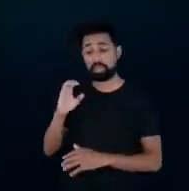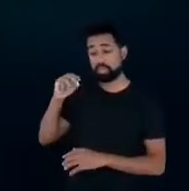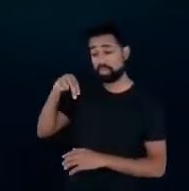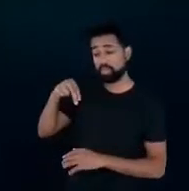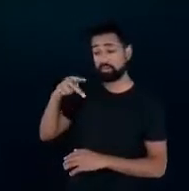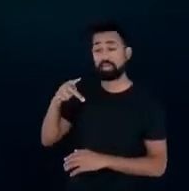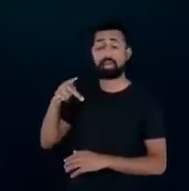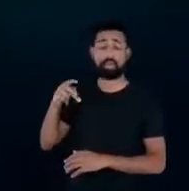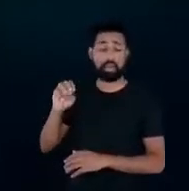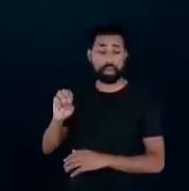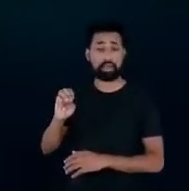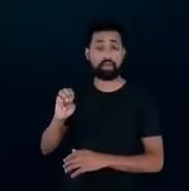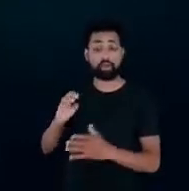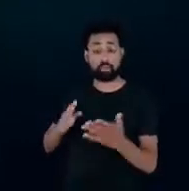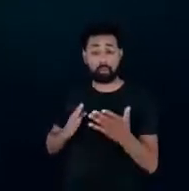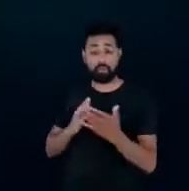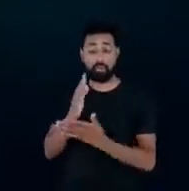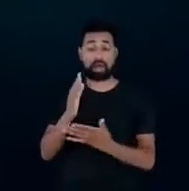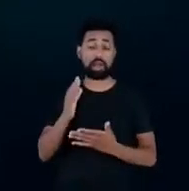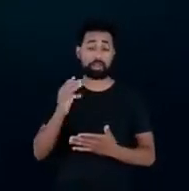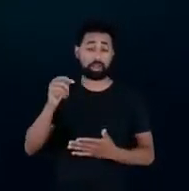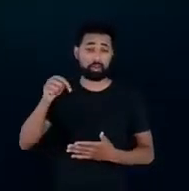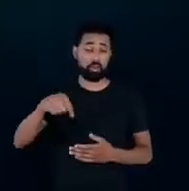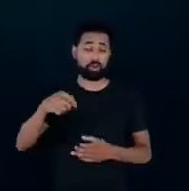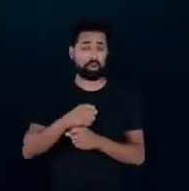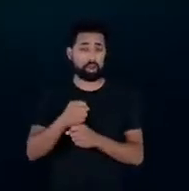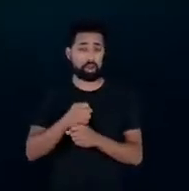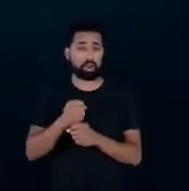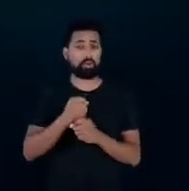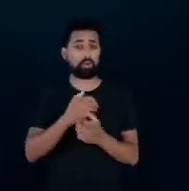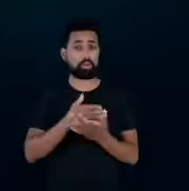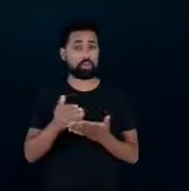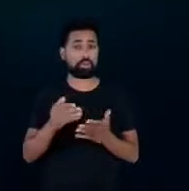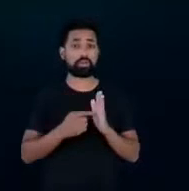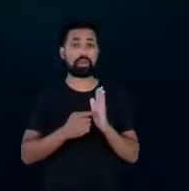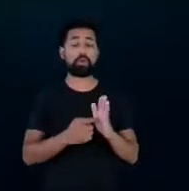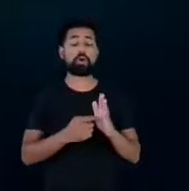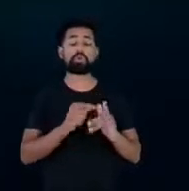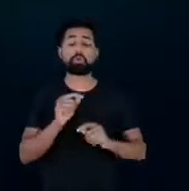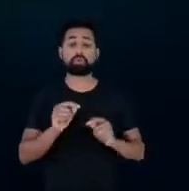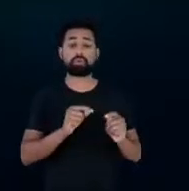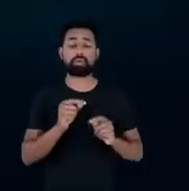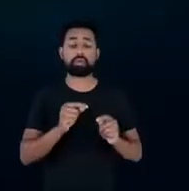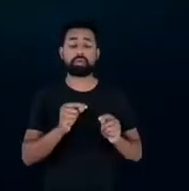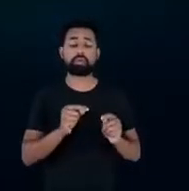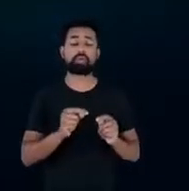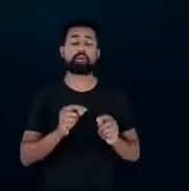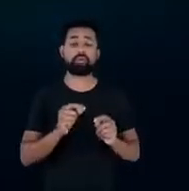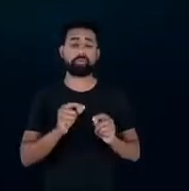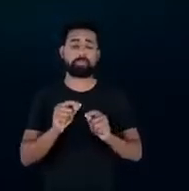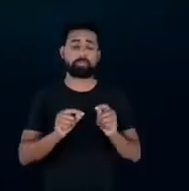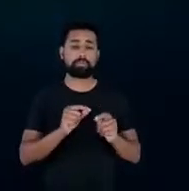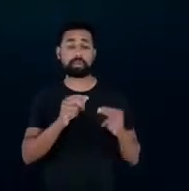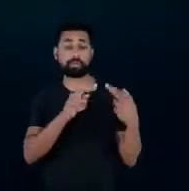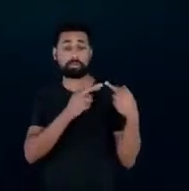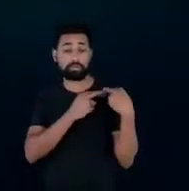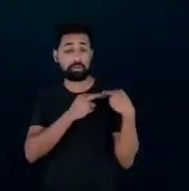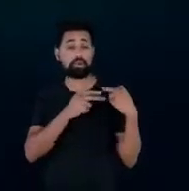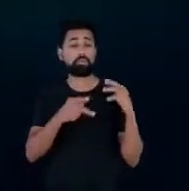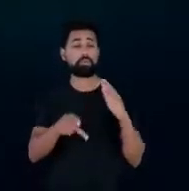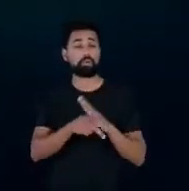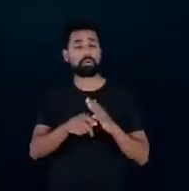começo desse ano que ela justamente reforça o papel da digitalização ou da transformação digital